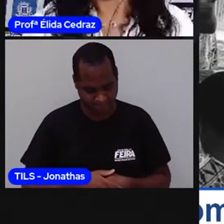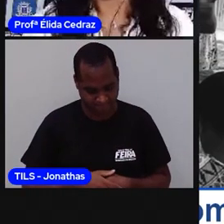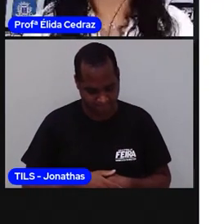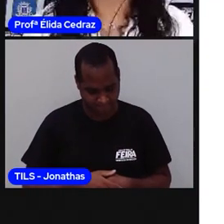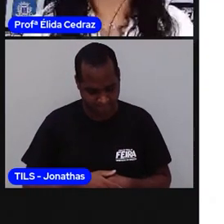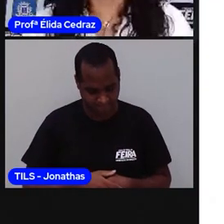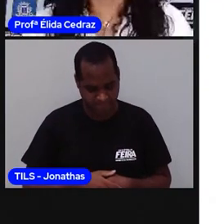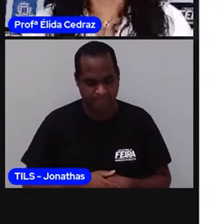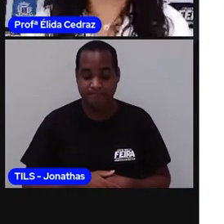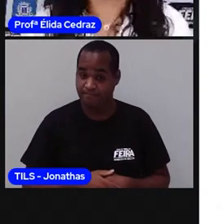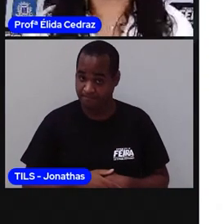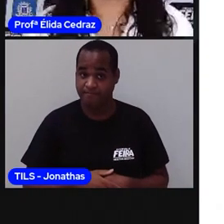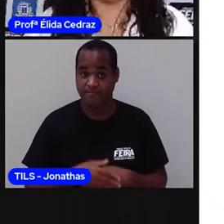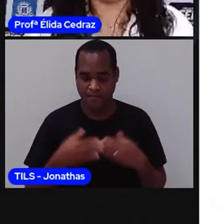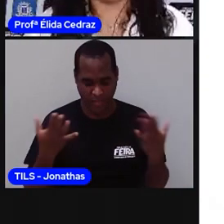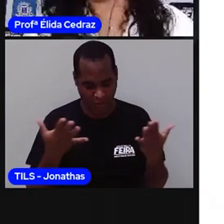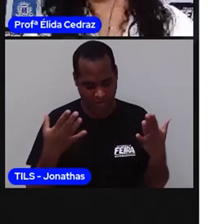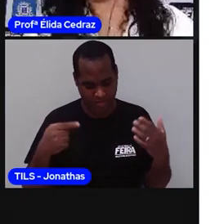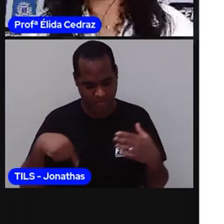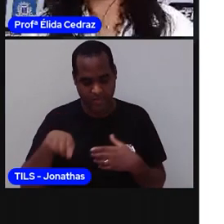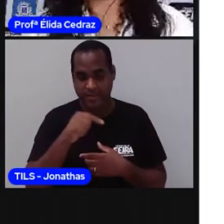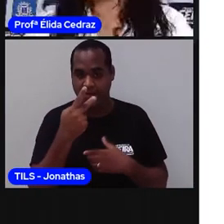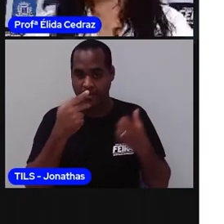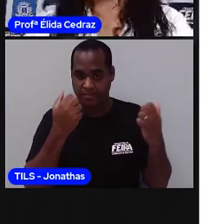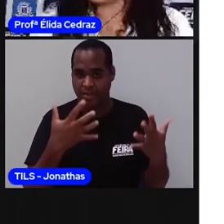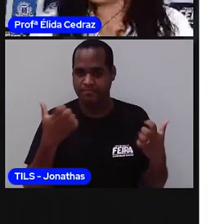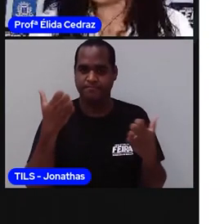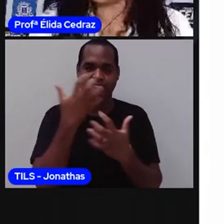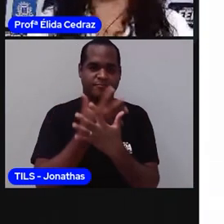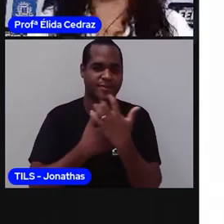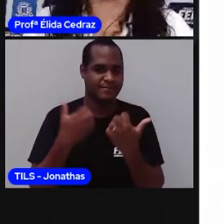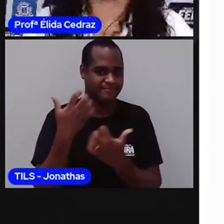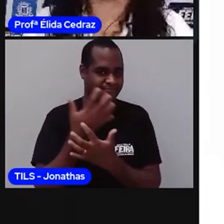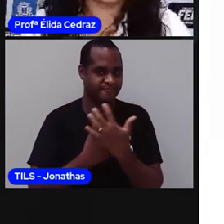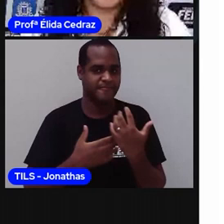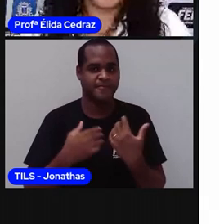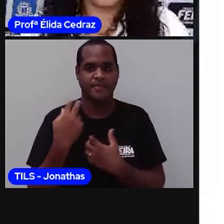Agora, vamos ver esse trecho da música de Toquinho.